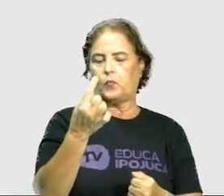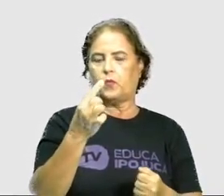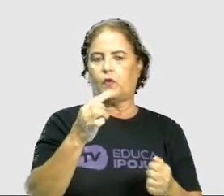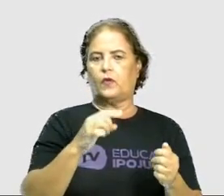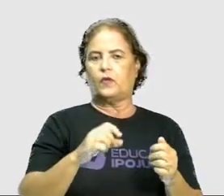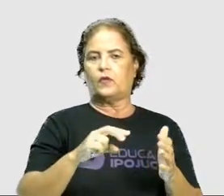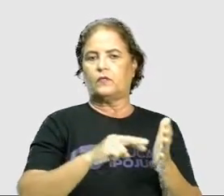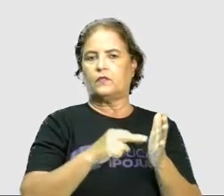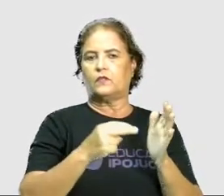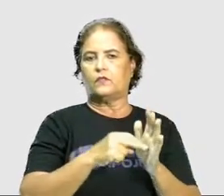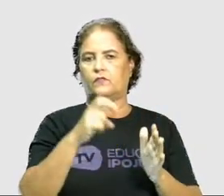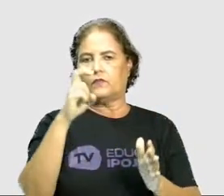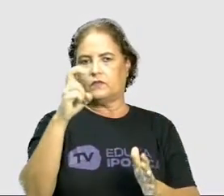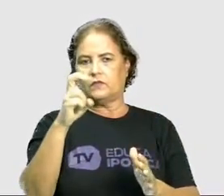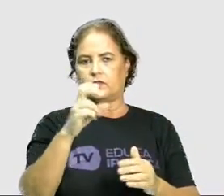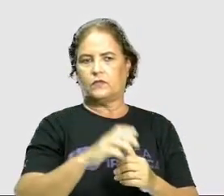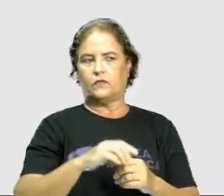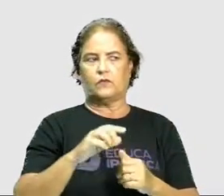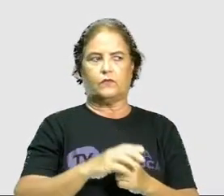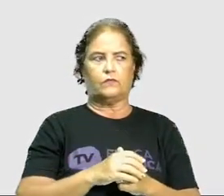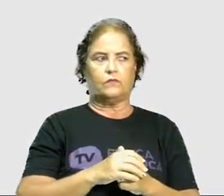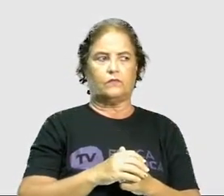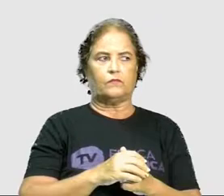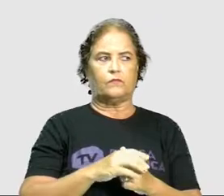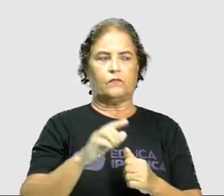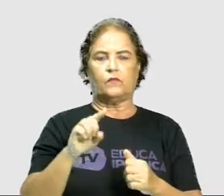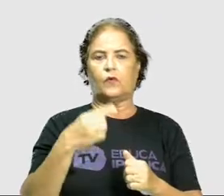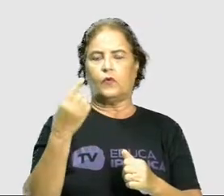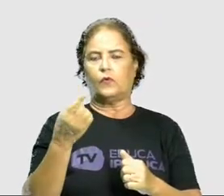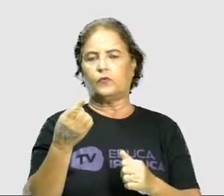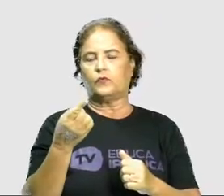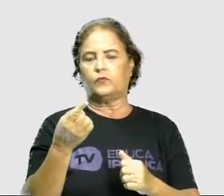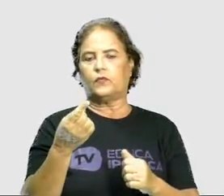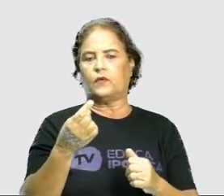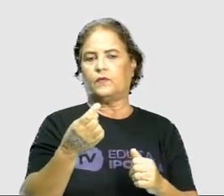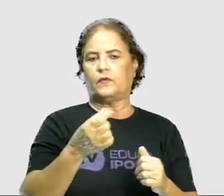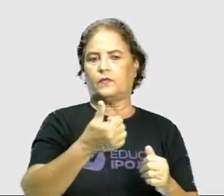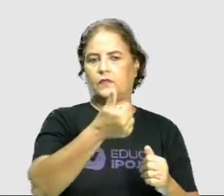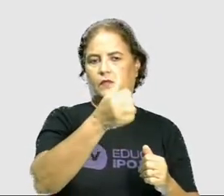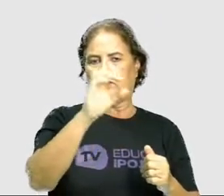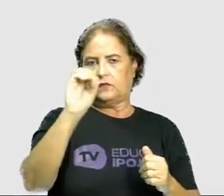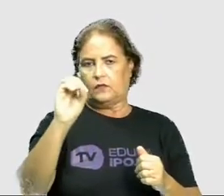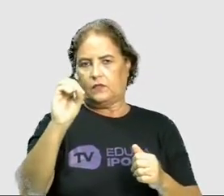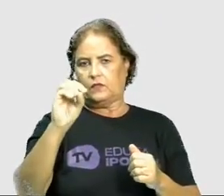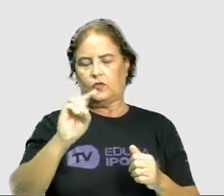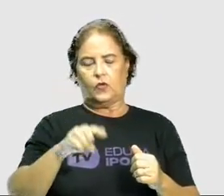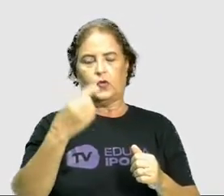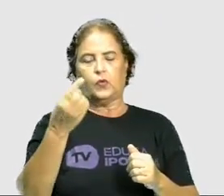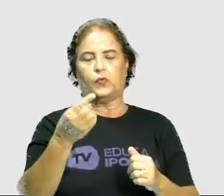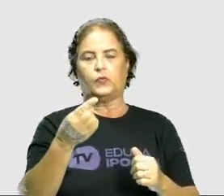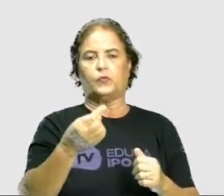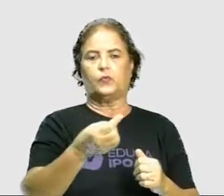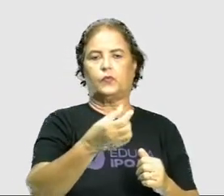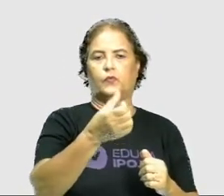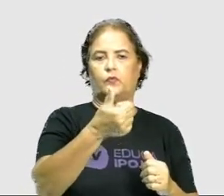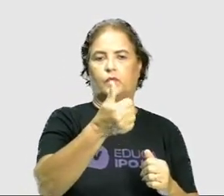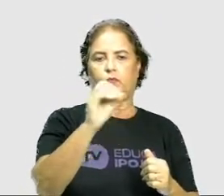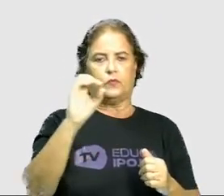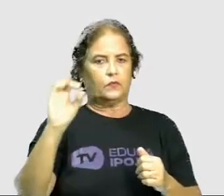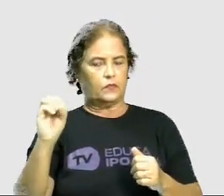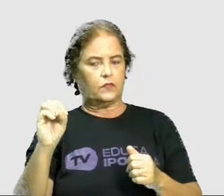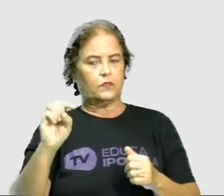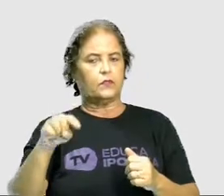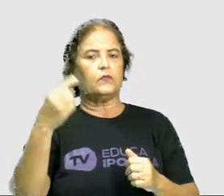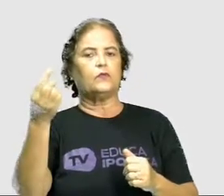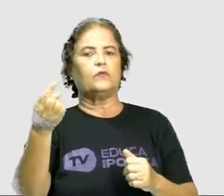outro que representa o 10, mais um que representa o 100, um que representa o 1000, e